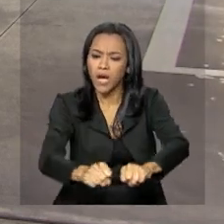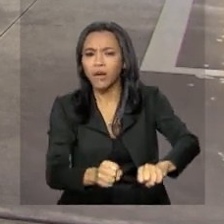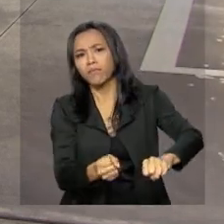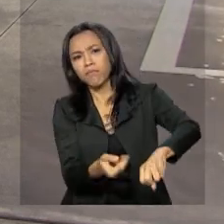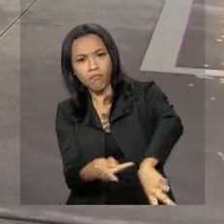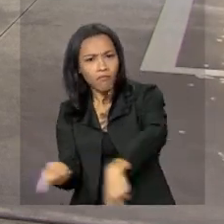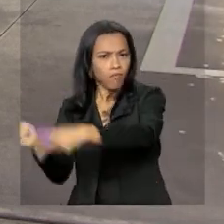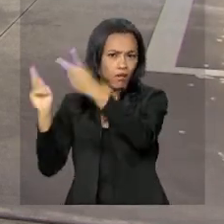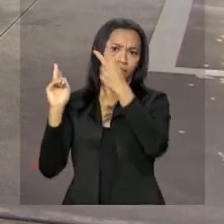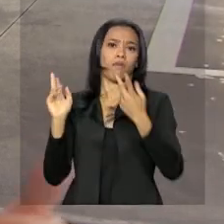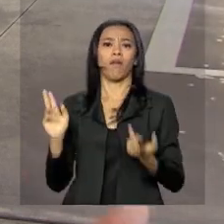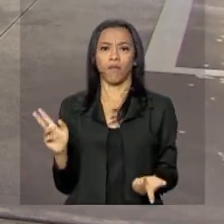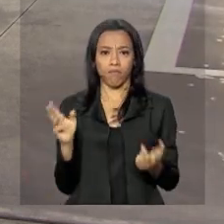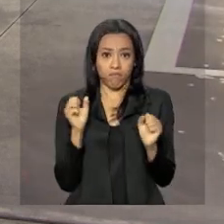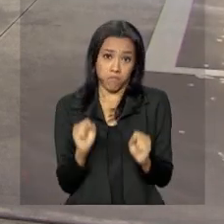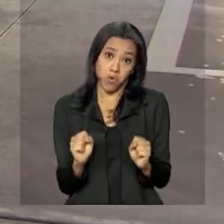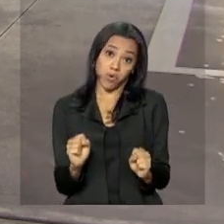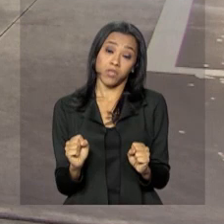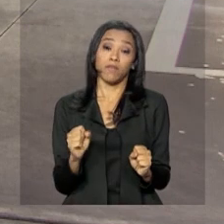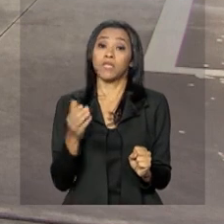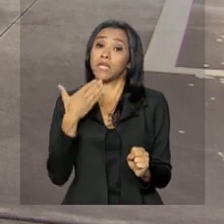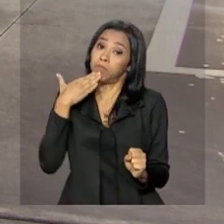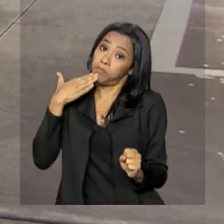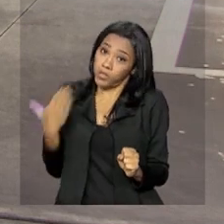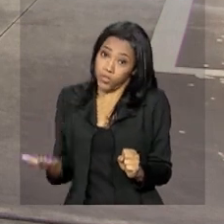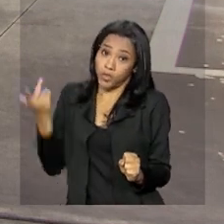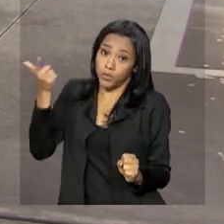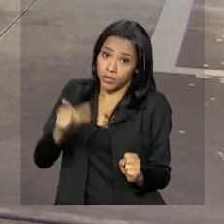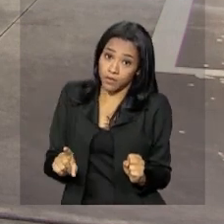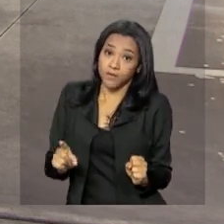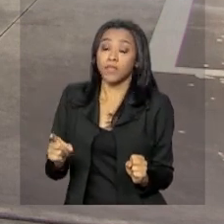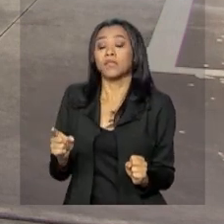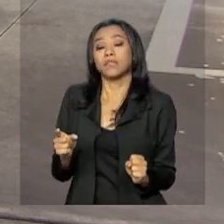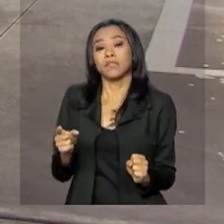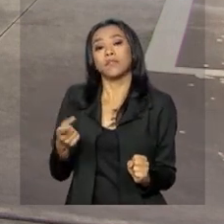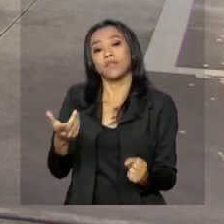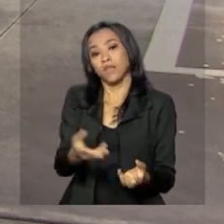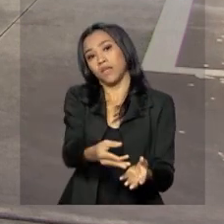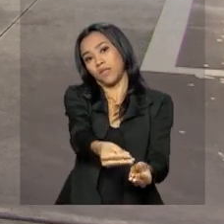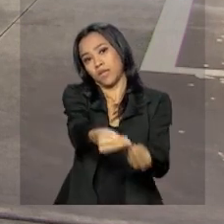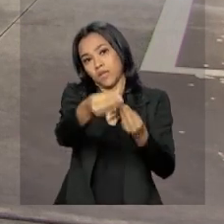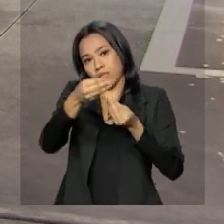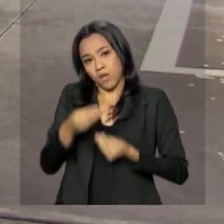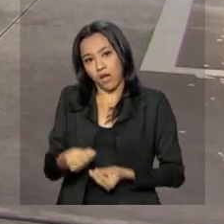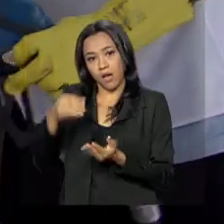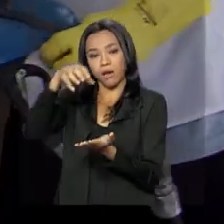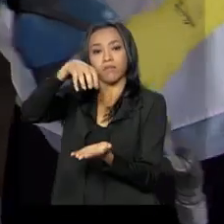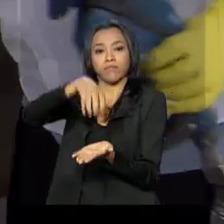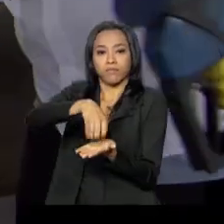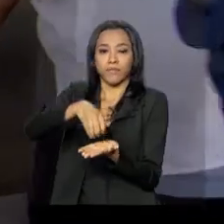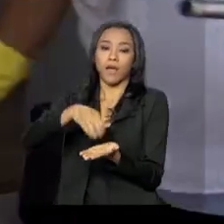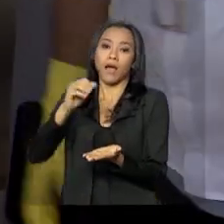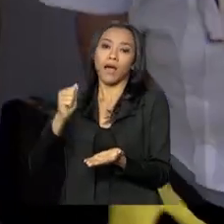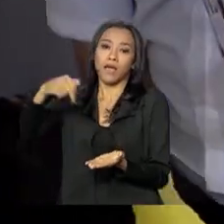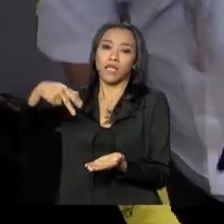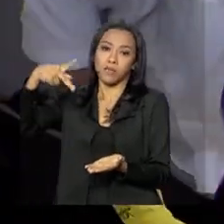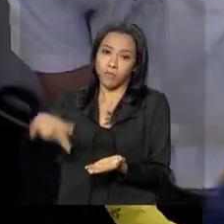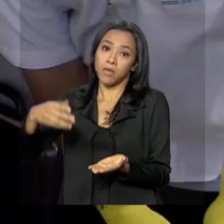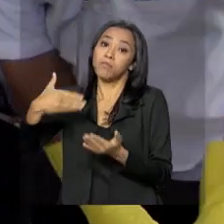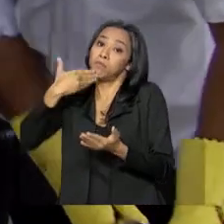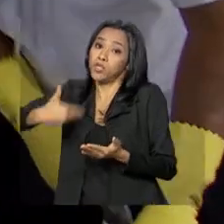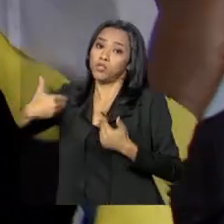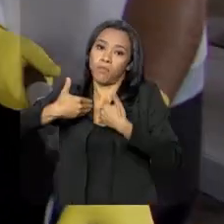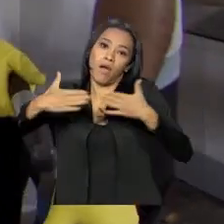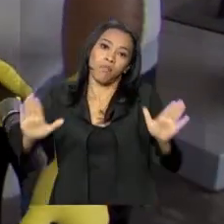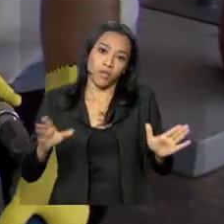fora de especificação. Ele vai ter que pedir um reprocessamento desses produtos e encaminhar para a ANP solicitando a desinterdição. O motorista também deve